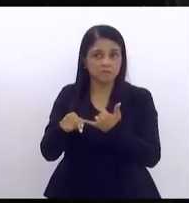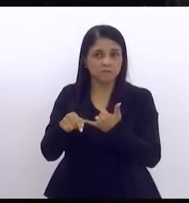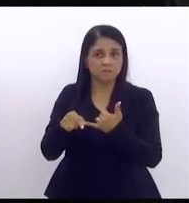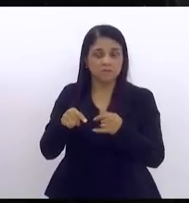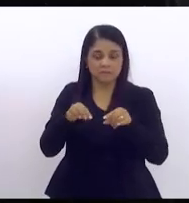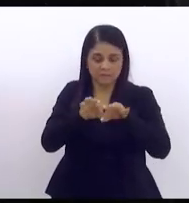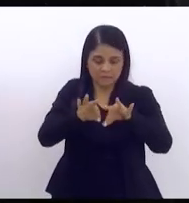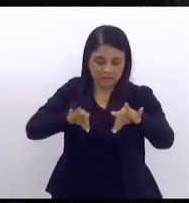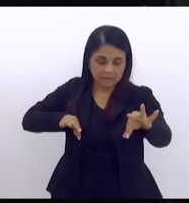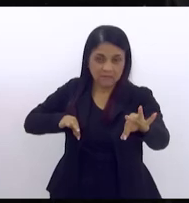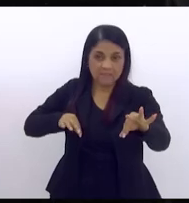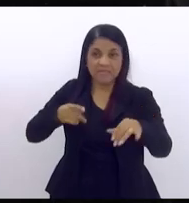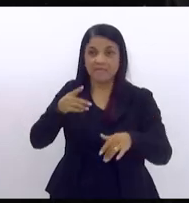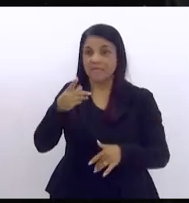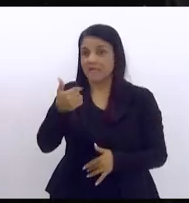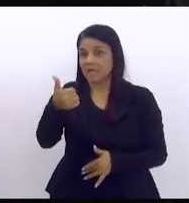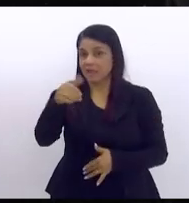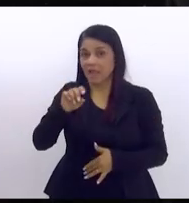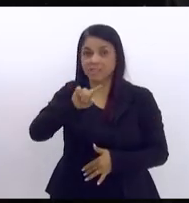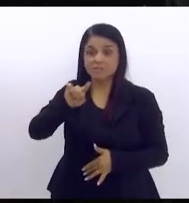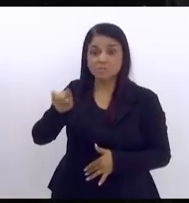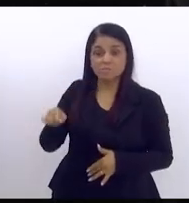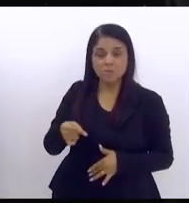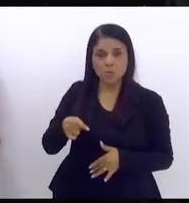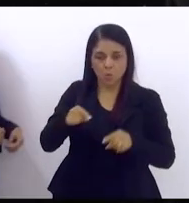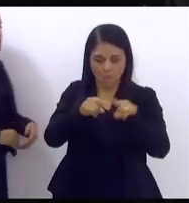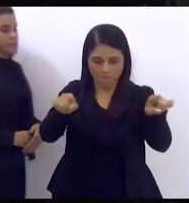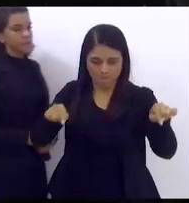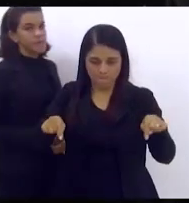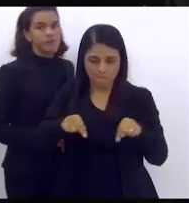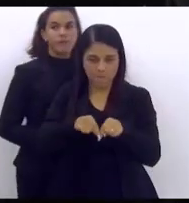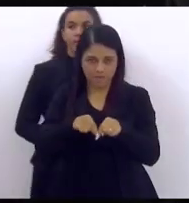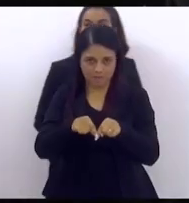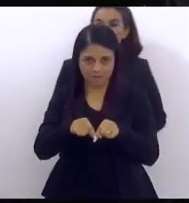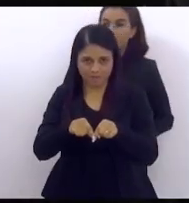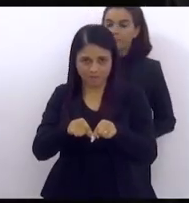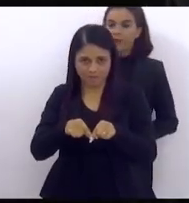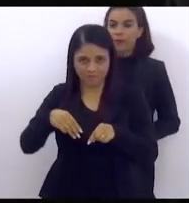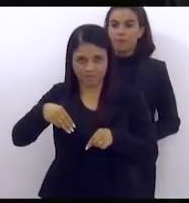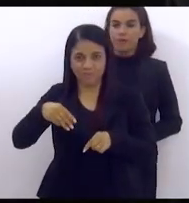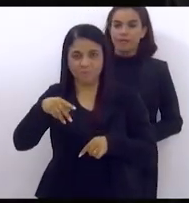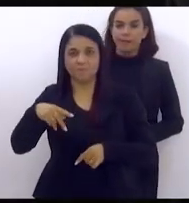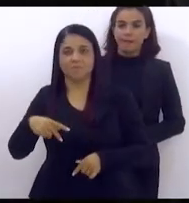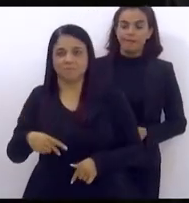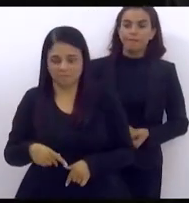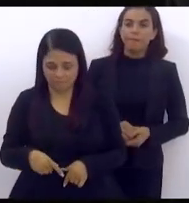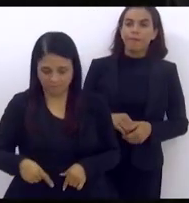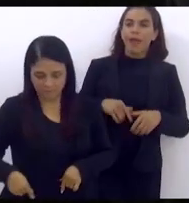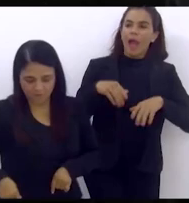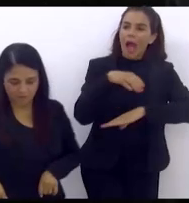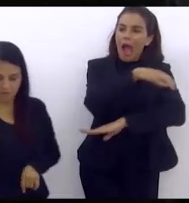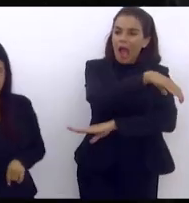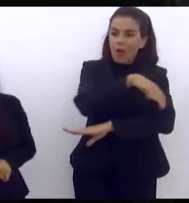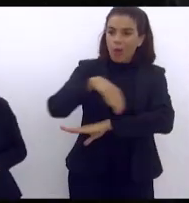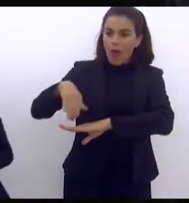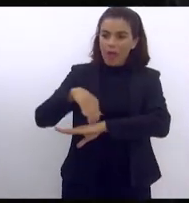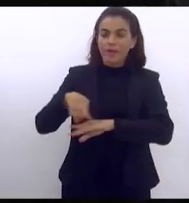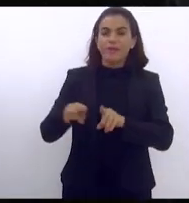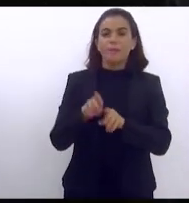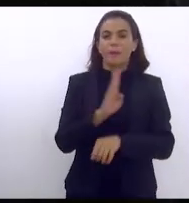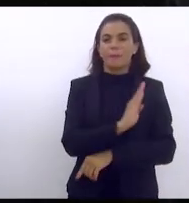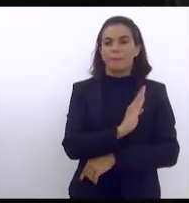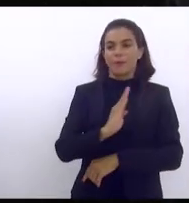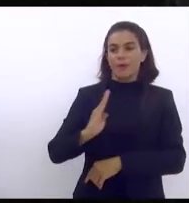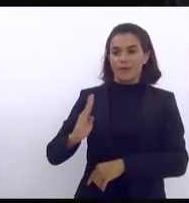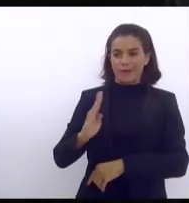mil metros quadrados deputado Valdar Siasse para caber o CIEP a quadra e a biblioteca